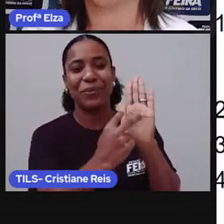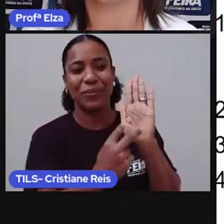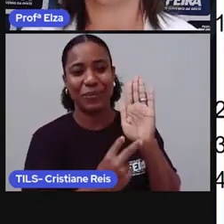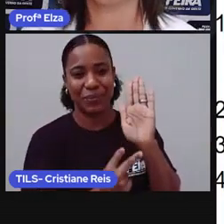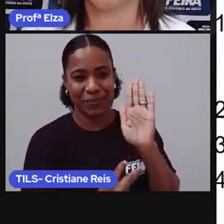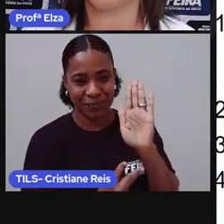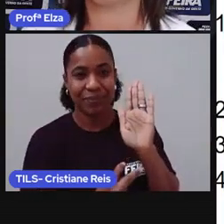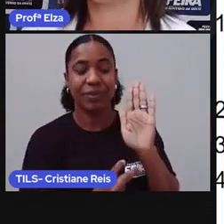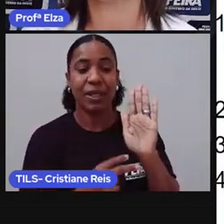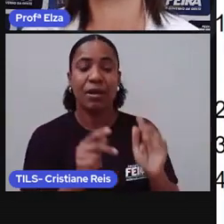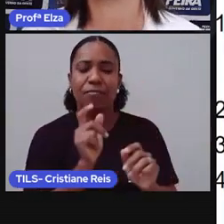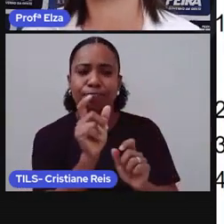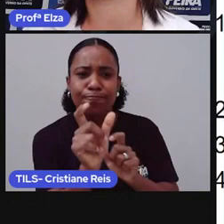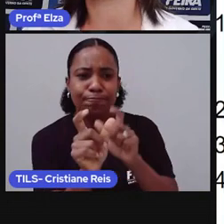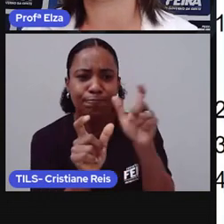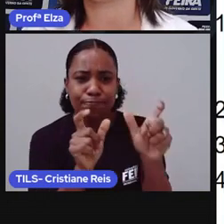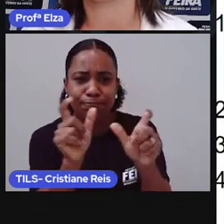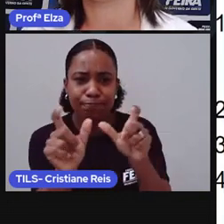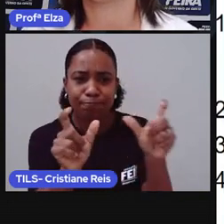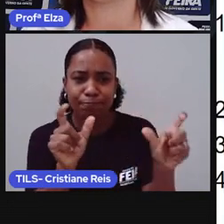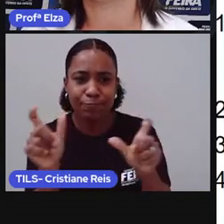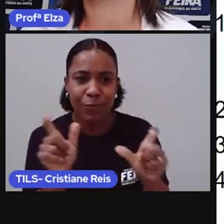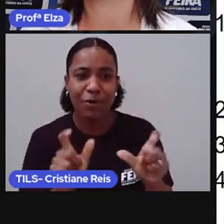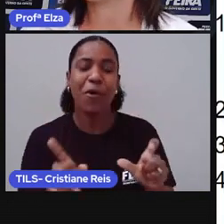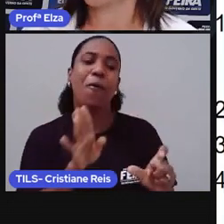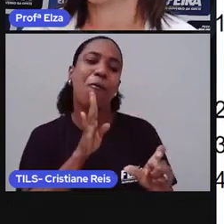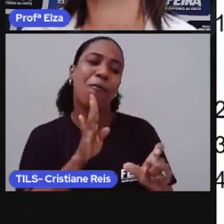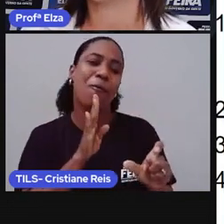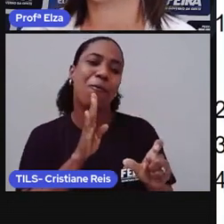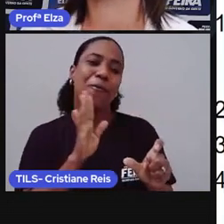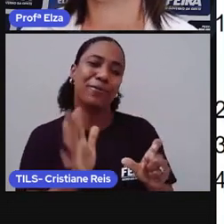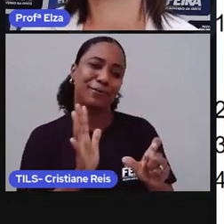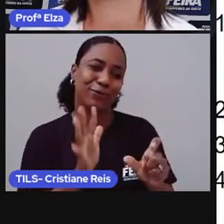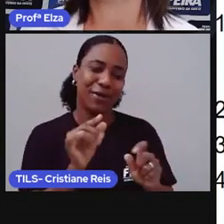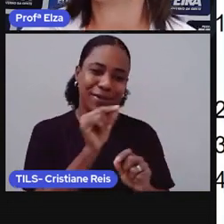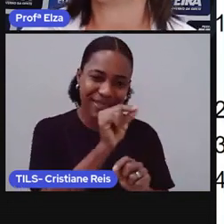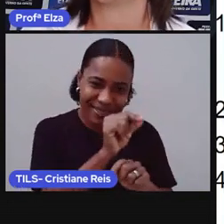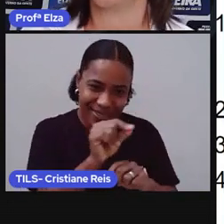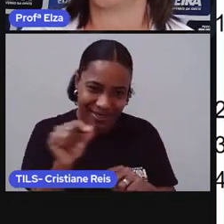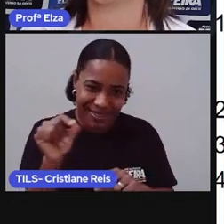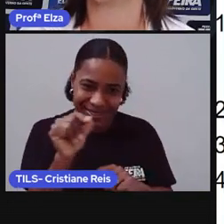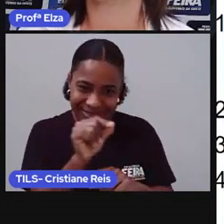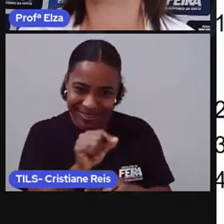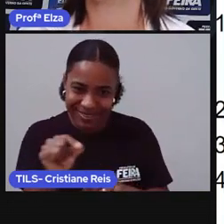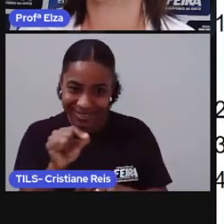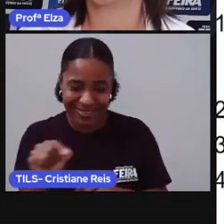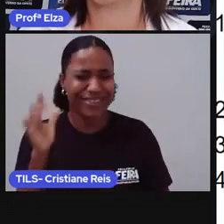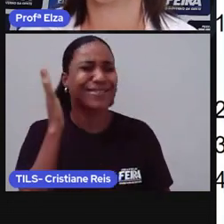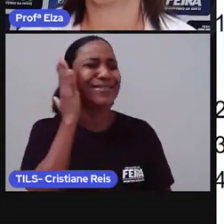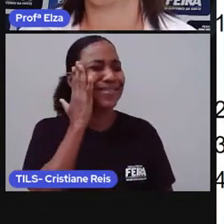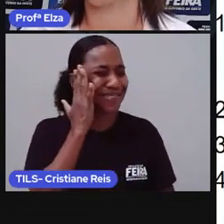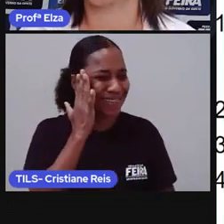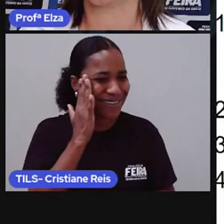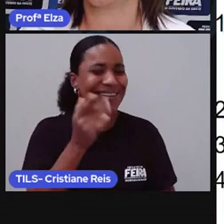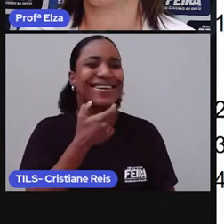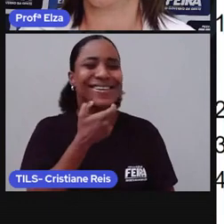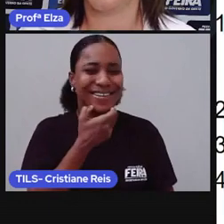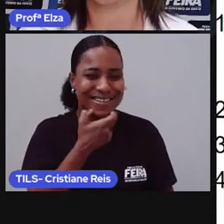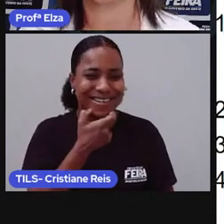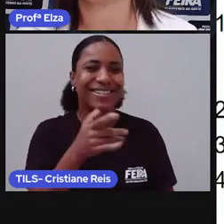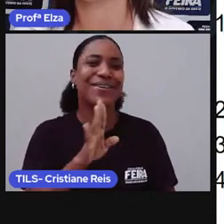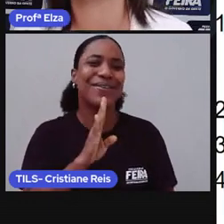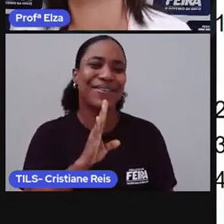Selecione as palavras que você já conhece. O que eu sei é que você já tem um rico vocabulário em língua inglesa.